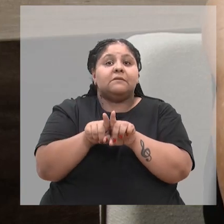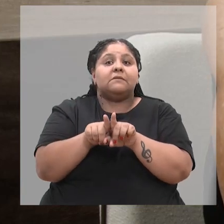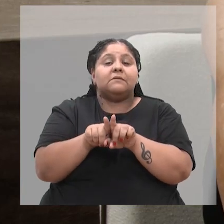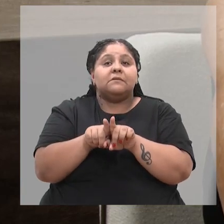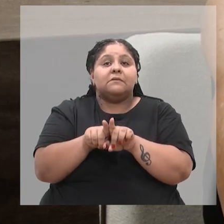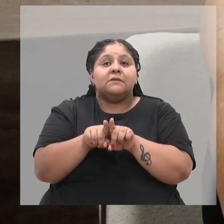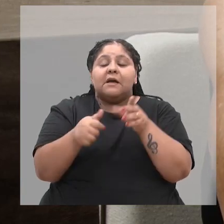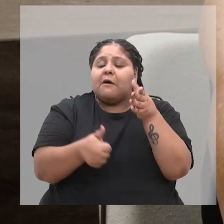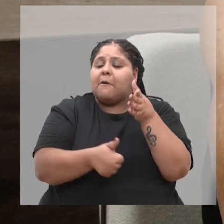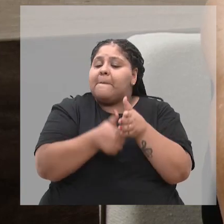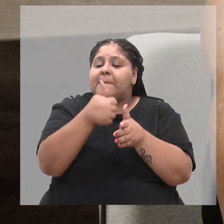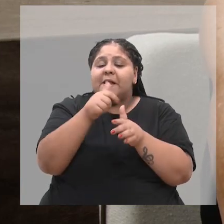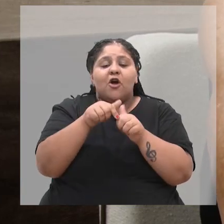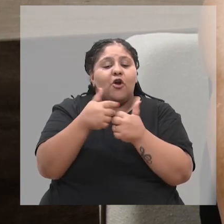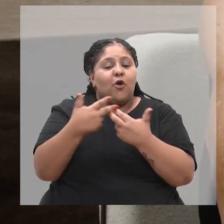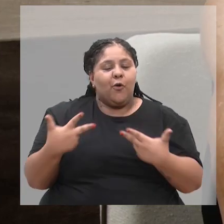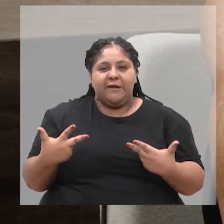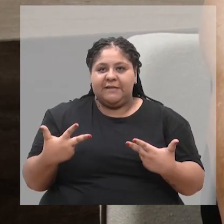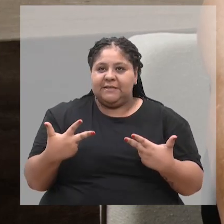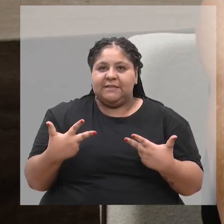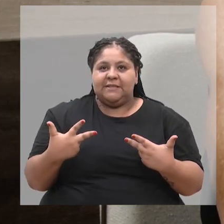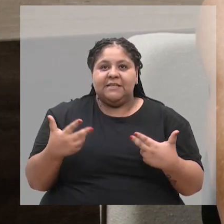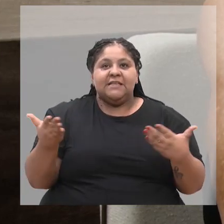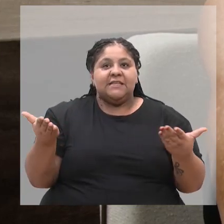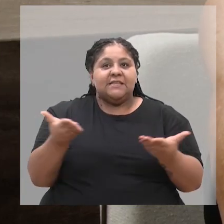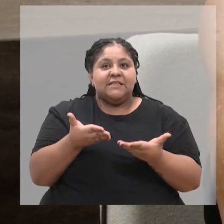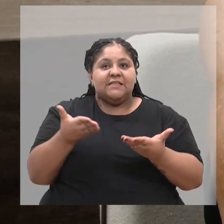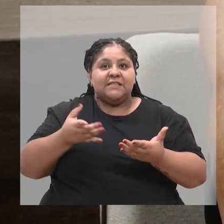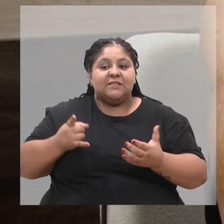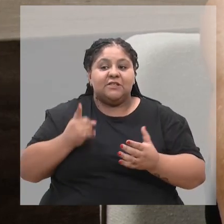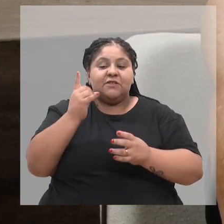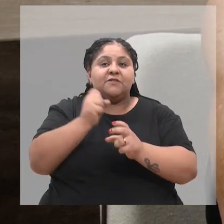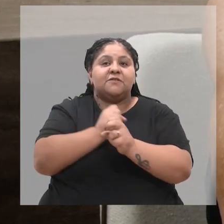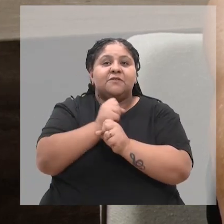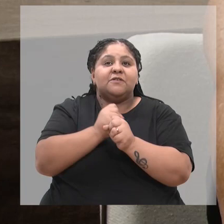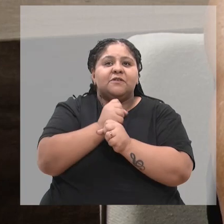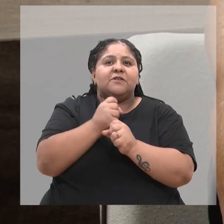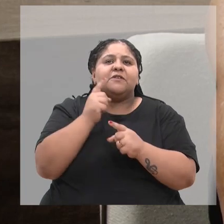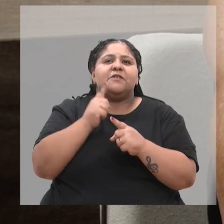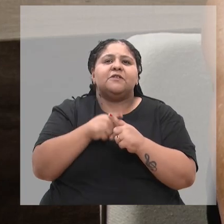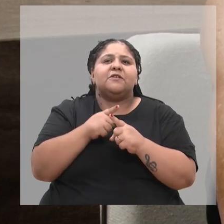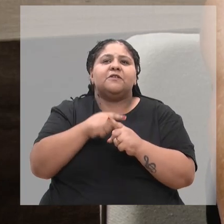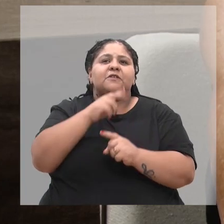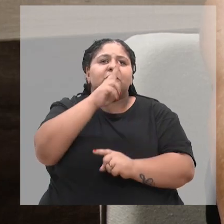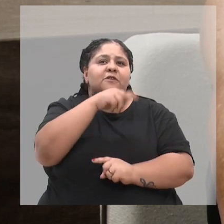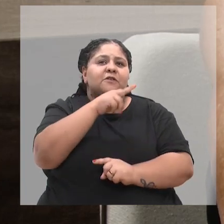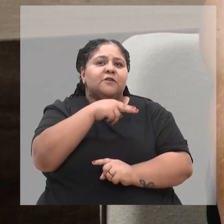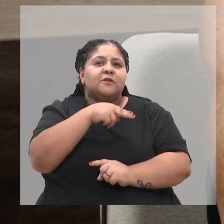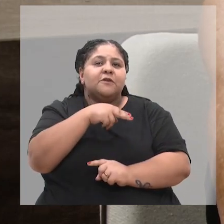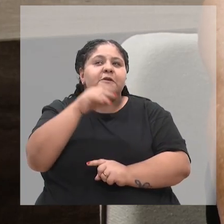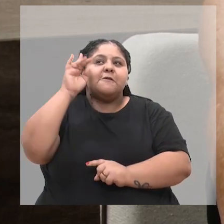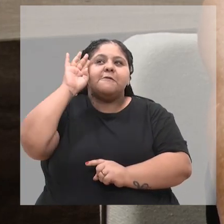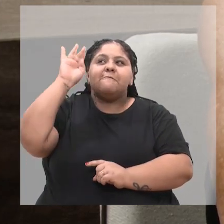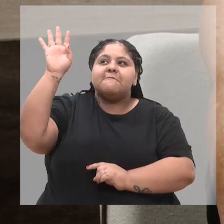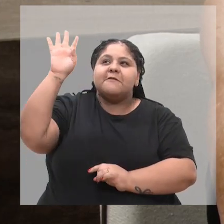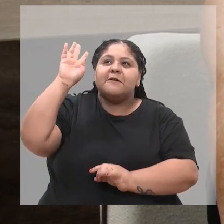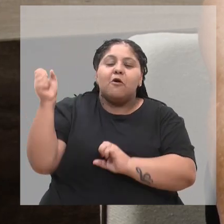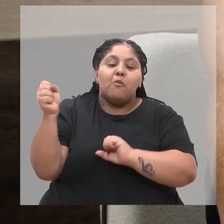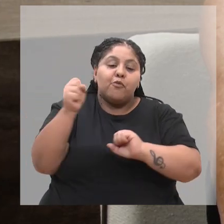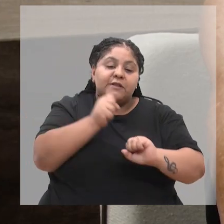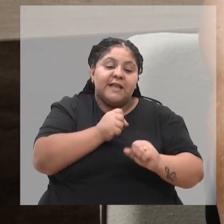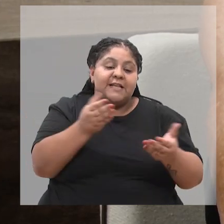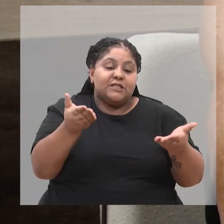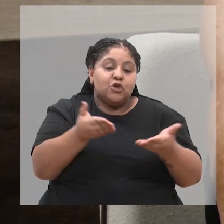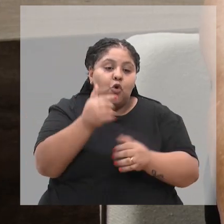a melhor coisa que aconteceu agora nos últimos anos, porque eu nunca teria imaginado que eu pudesse hoje